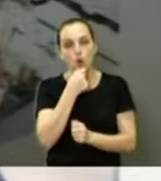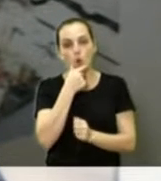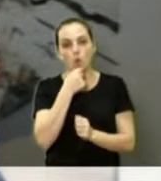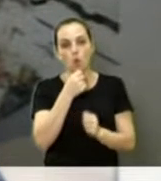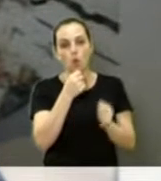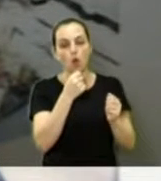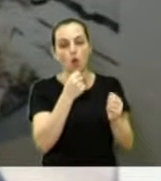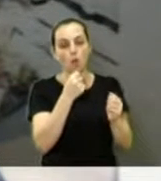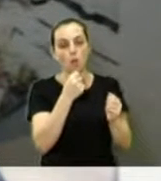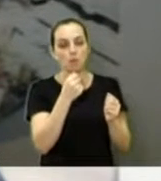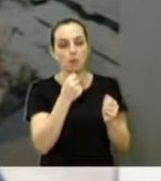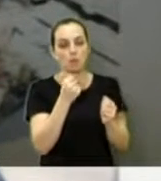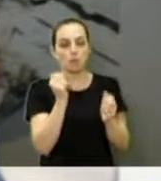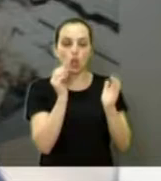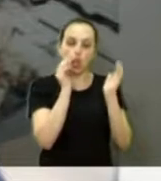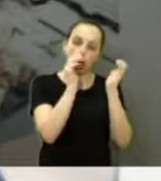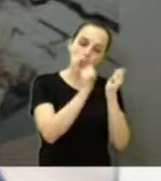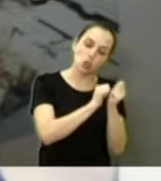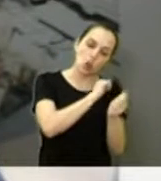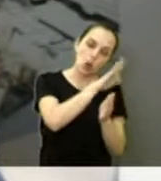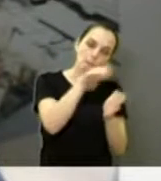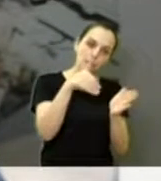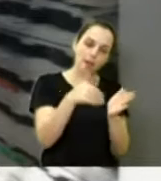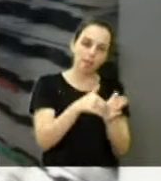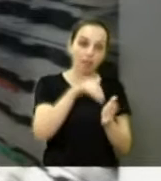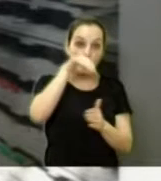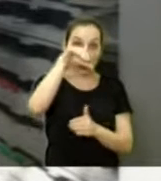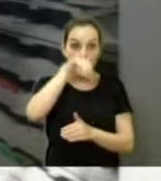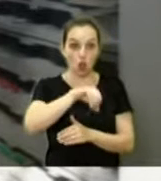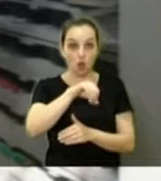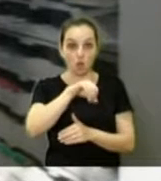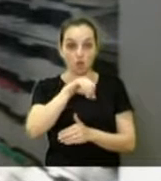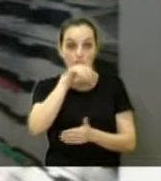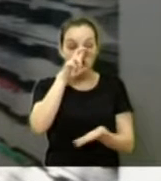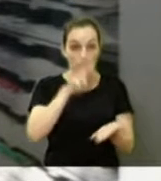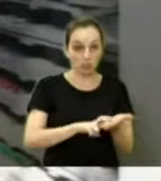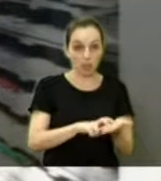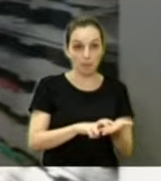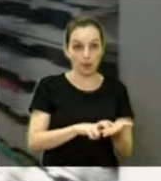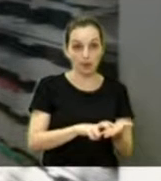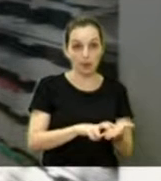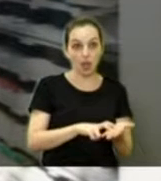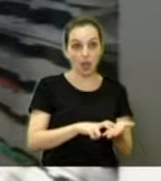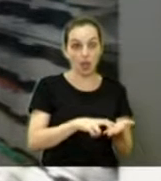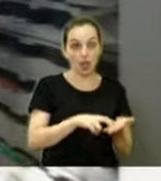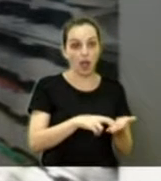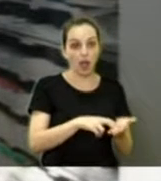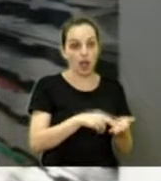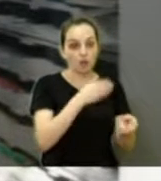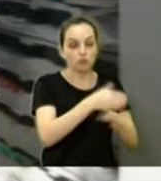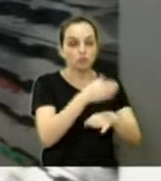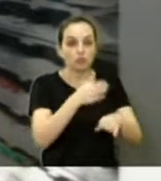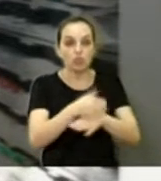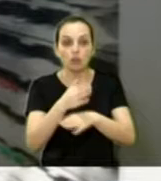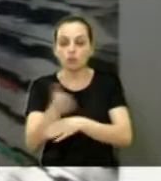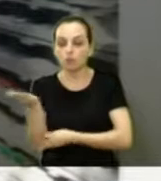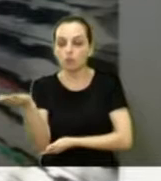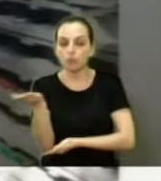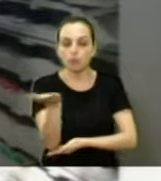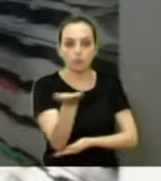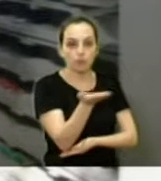Dormem até as 9 horas, depois vão pedir, vão atrás de todos vizinhos para arrecadar. Pessoal,